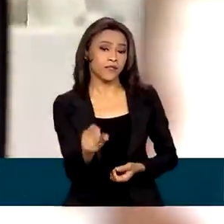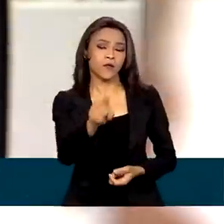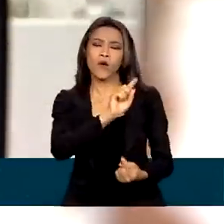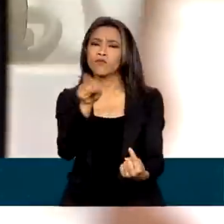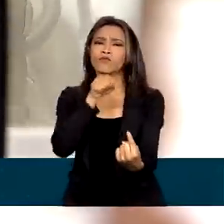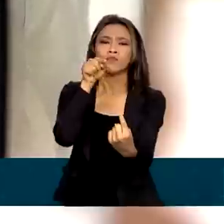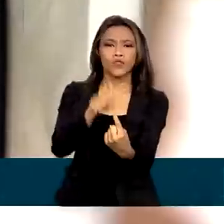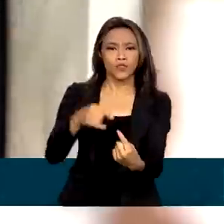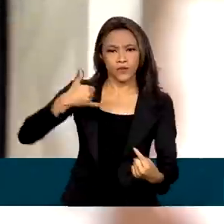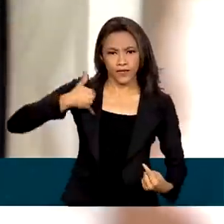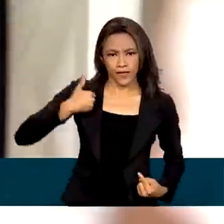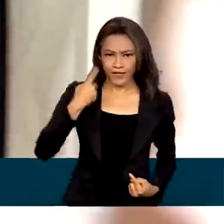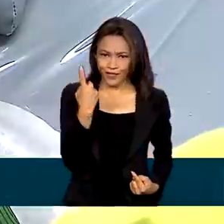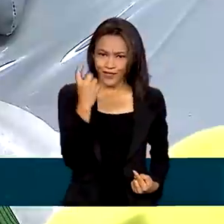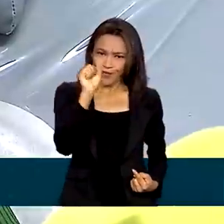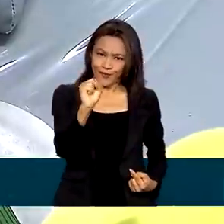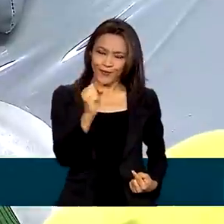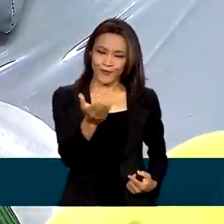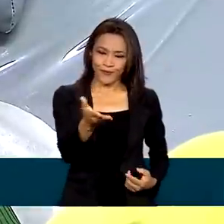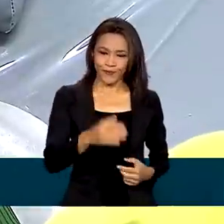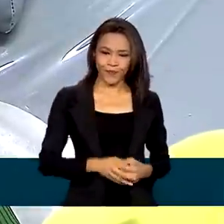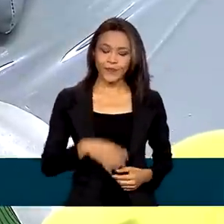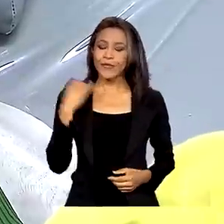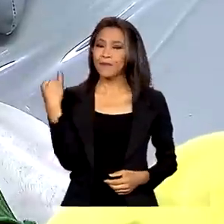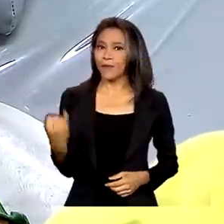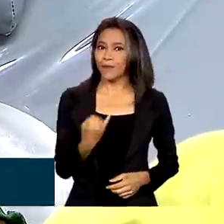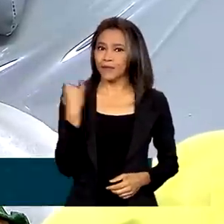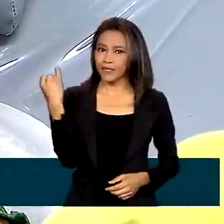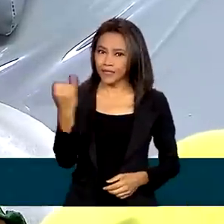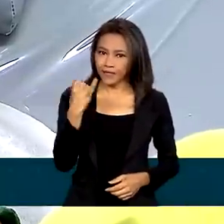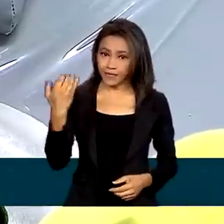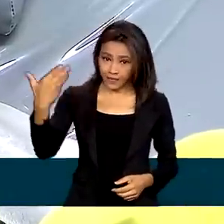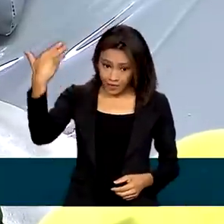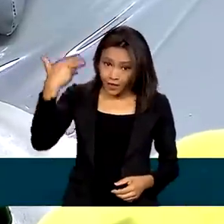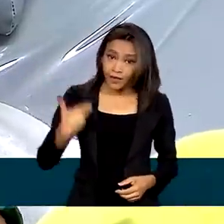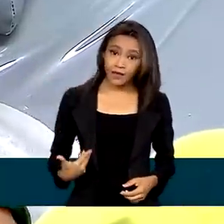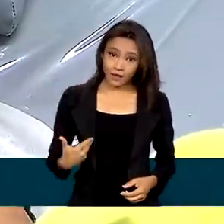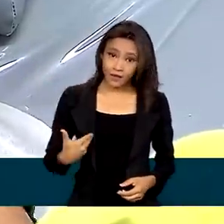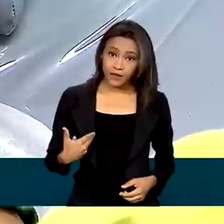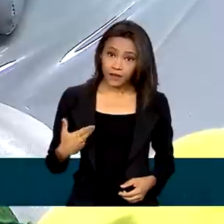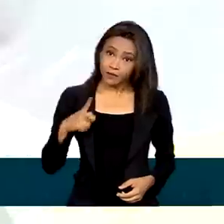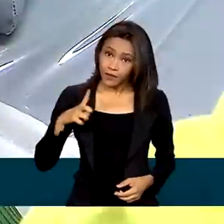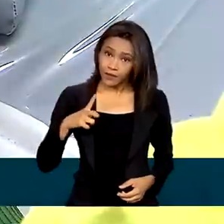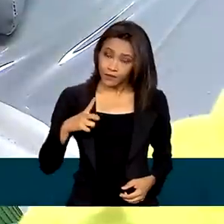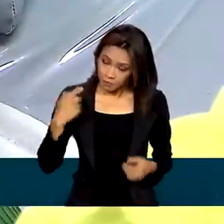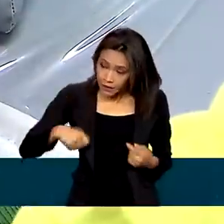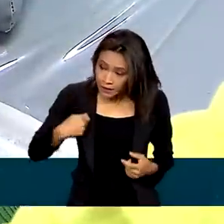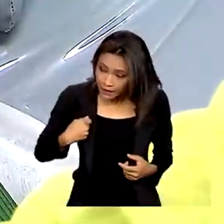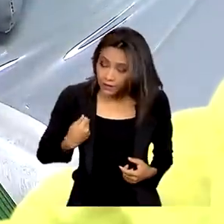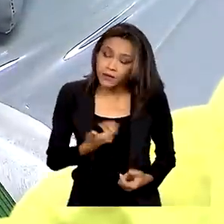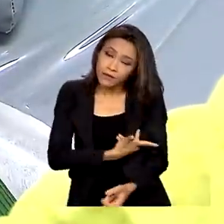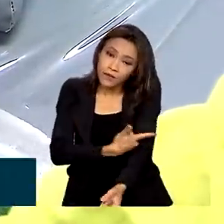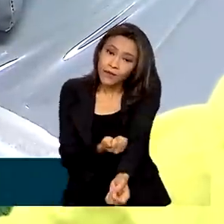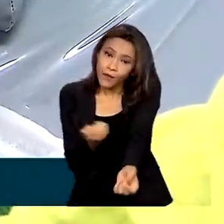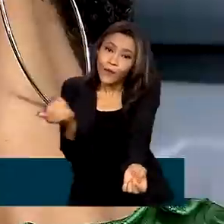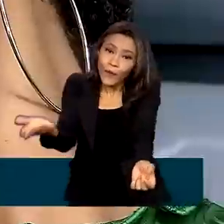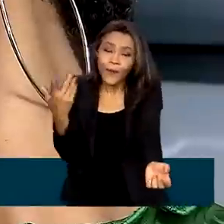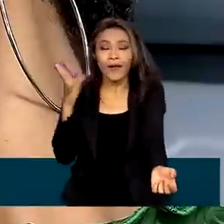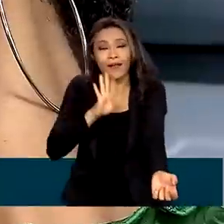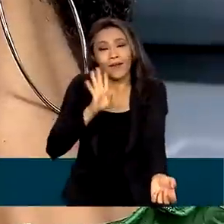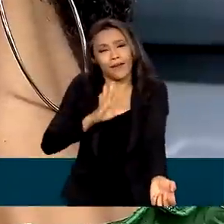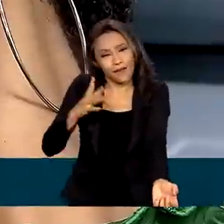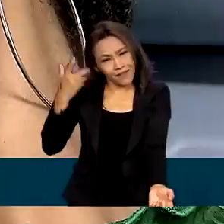ao completar 18 anos. Muito importante. Se eu tenho e tem pessoa precisando, então é muito legal. Eu estou muito feliz.